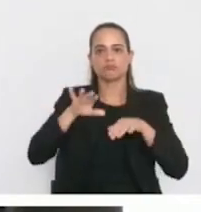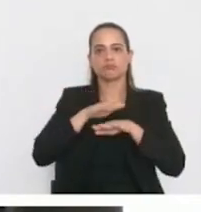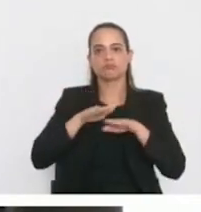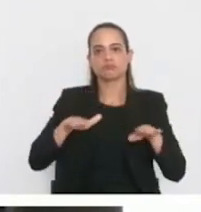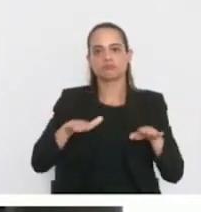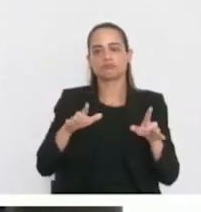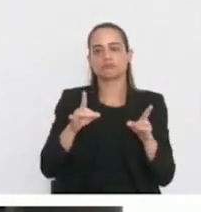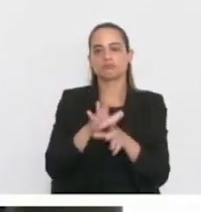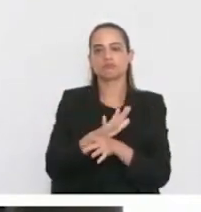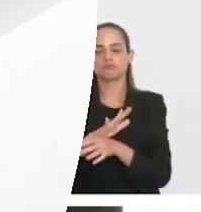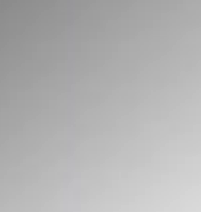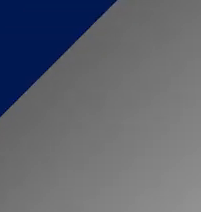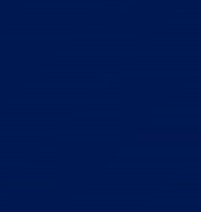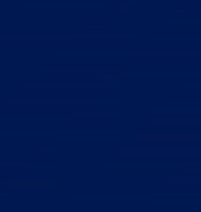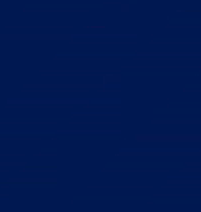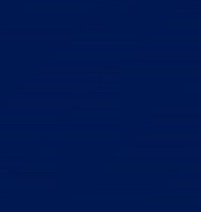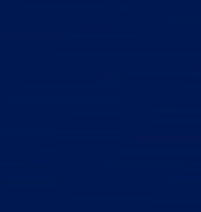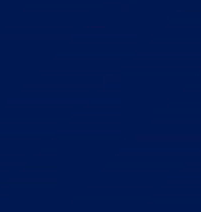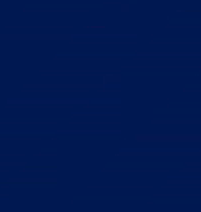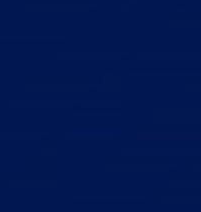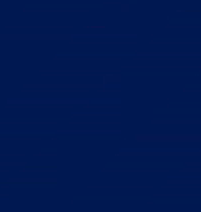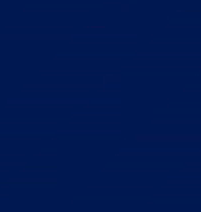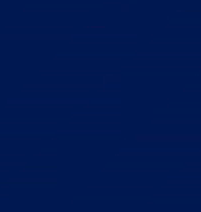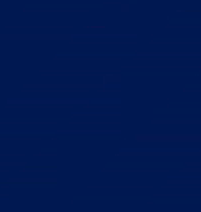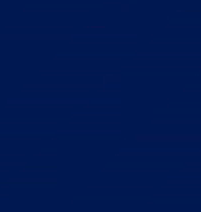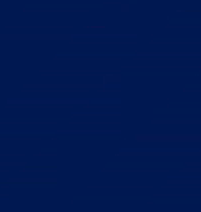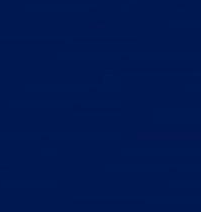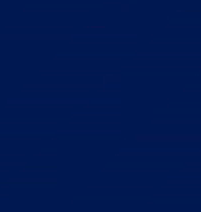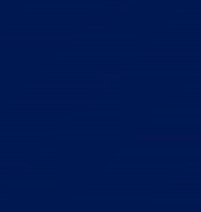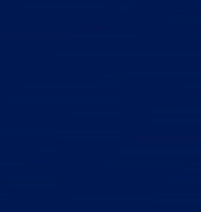Tenham todos uma boa noite. Agradeço. Agradeço. Agradeço. Agradeço. Agradeço. Agradeço.